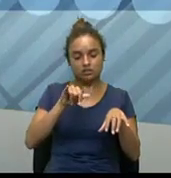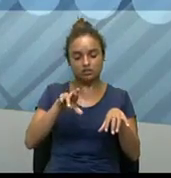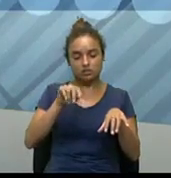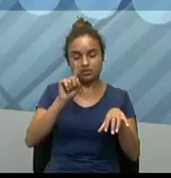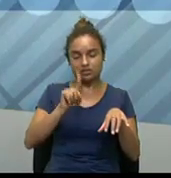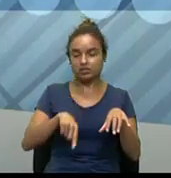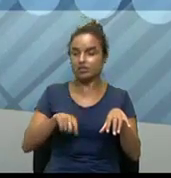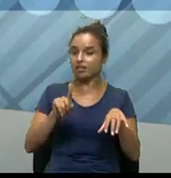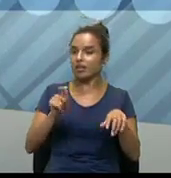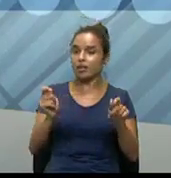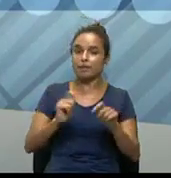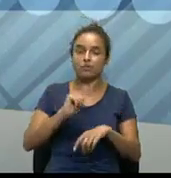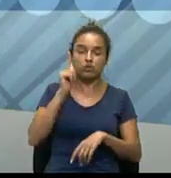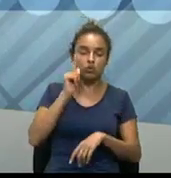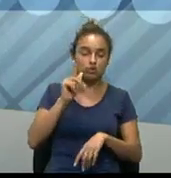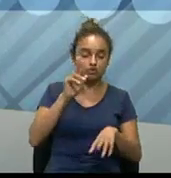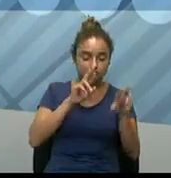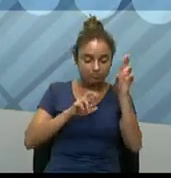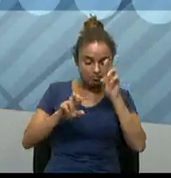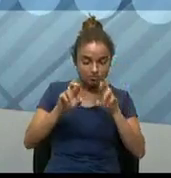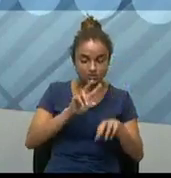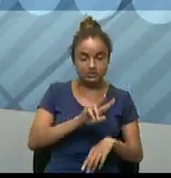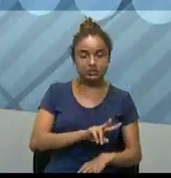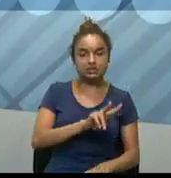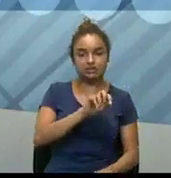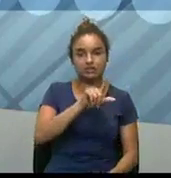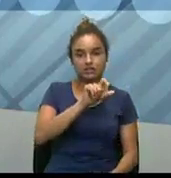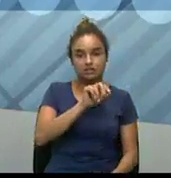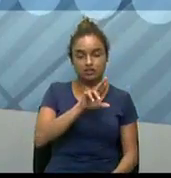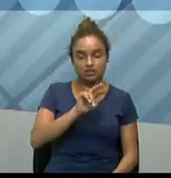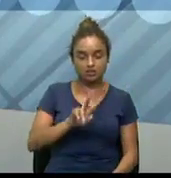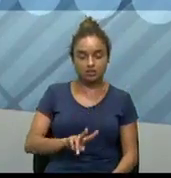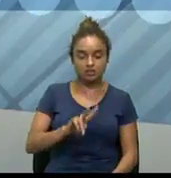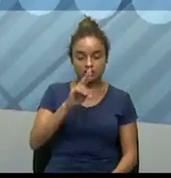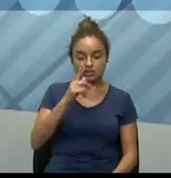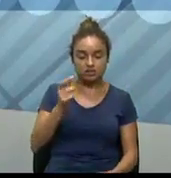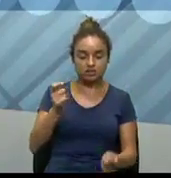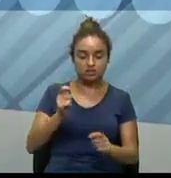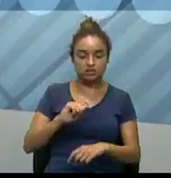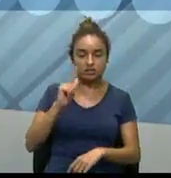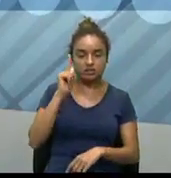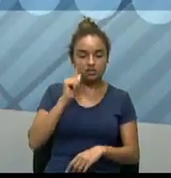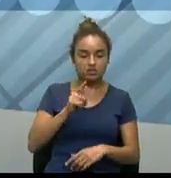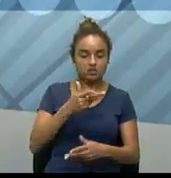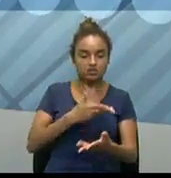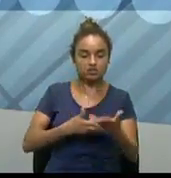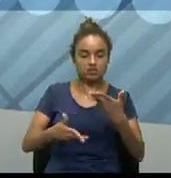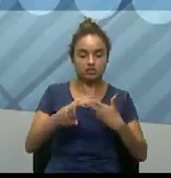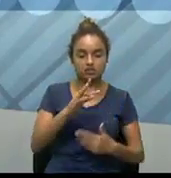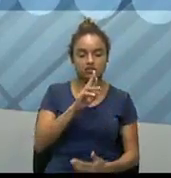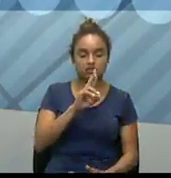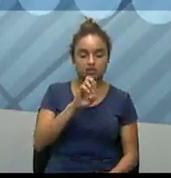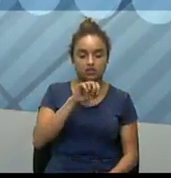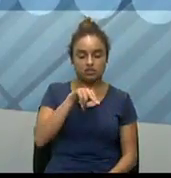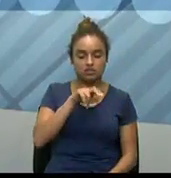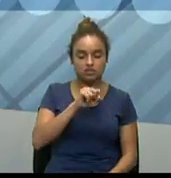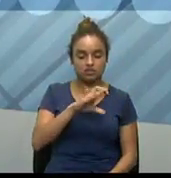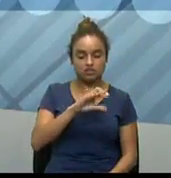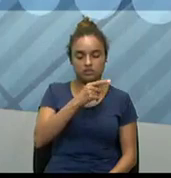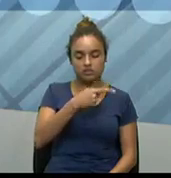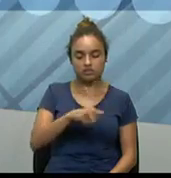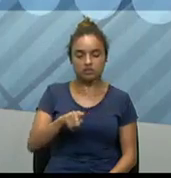sentido. Então, verifique os valores, certifique-se daquela transação antes mesmo de